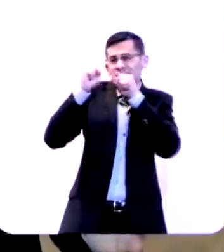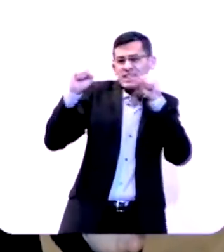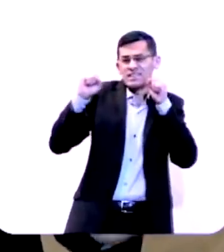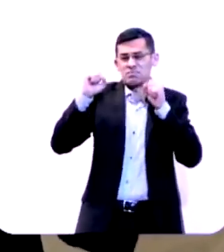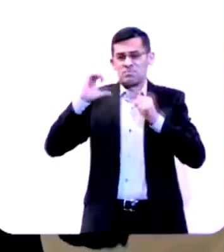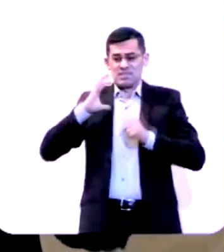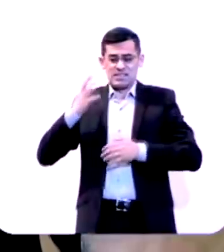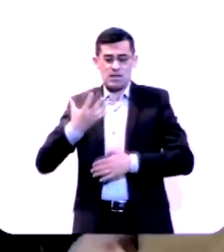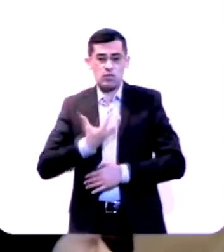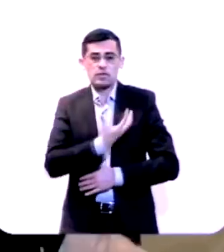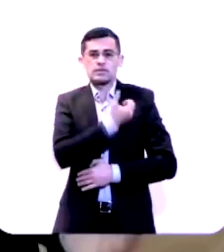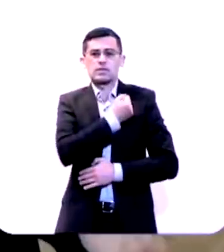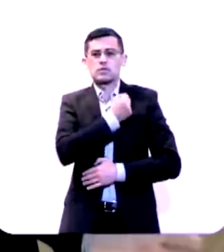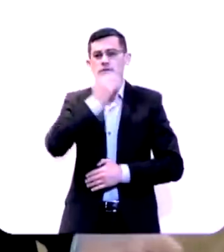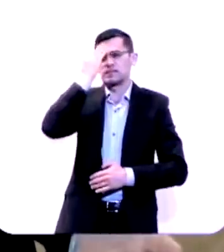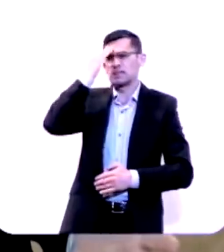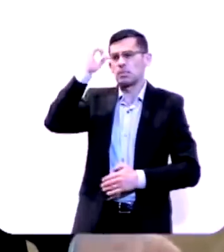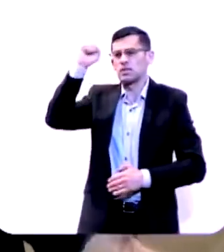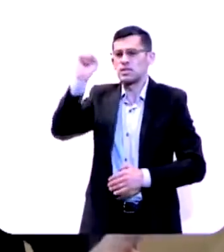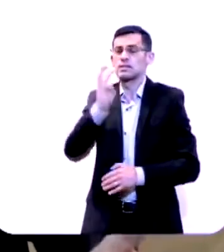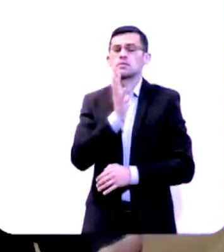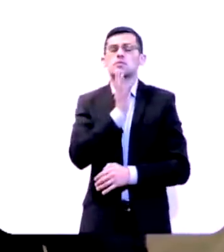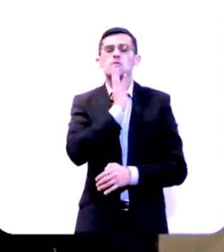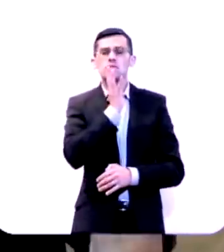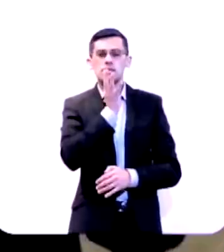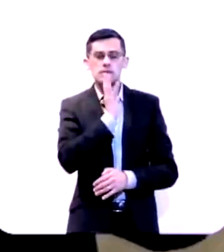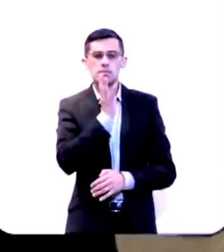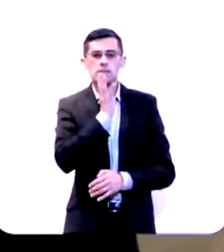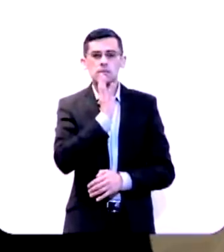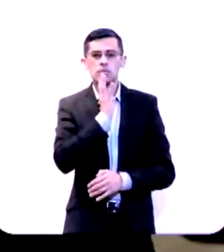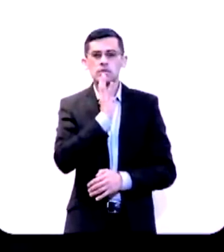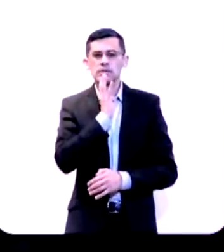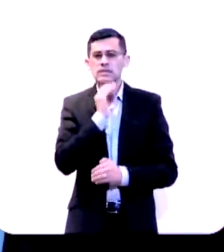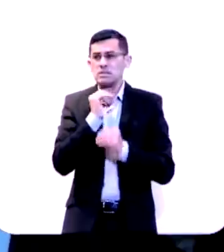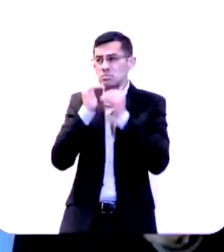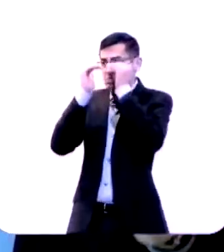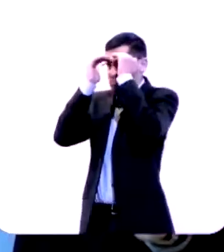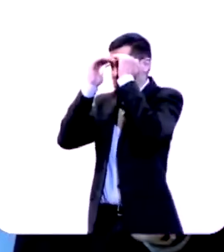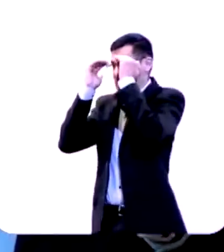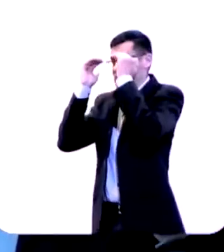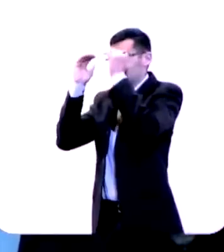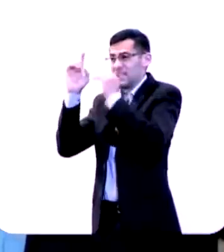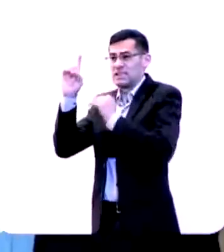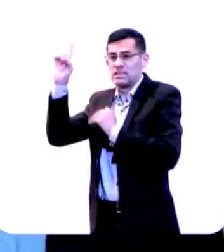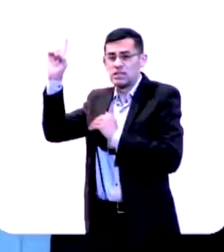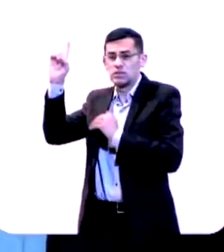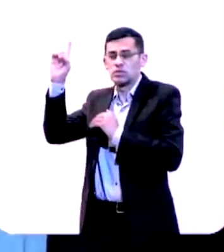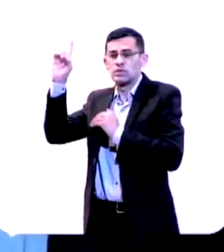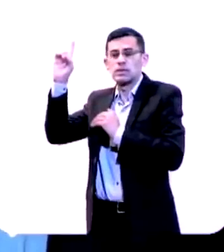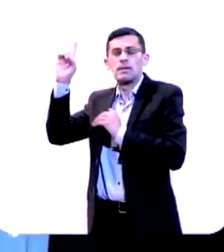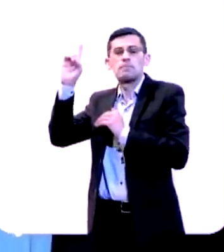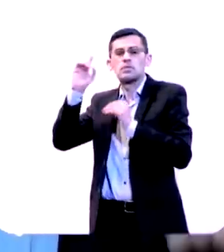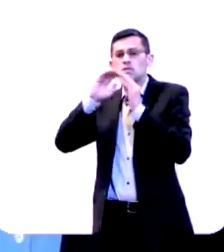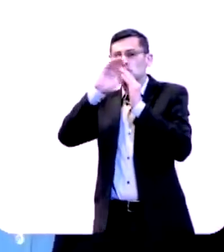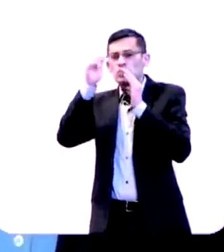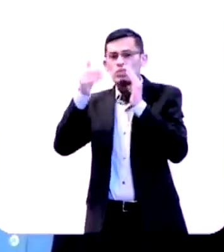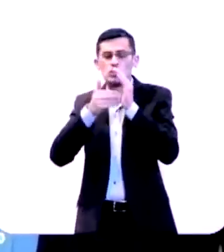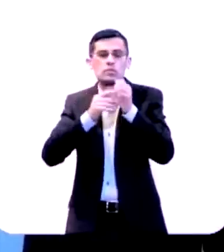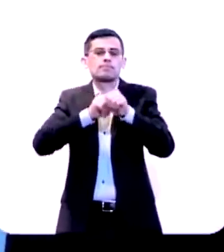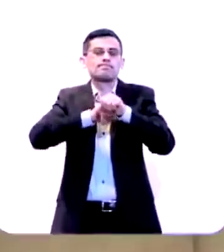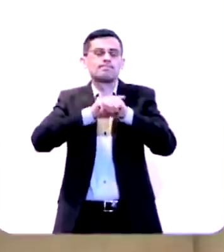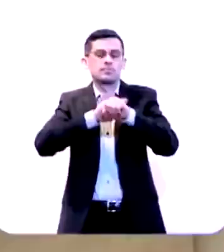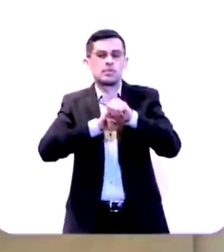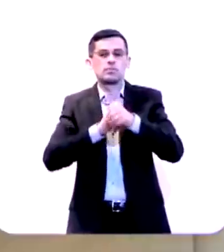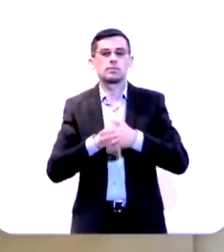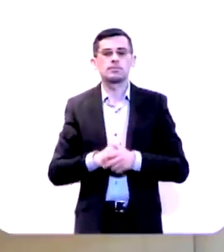salvação, sabedoria e conhecimento. O temor do Senhor é a chave desse